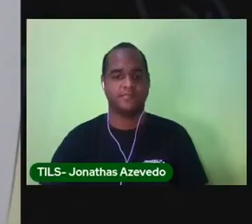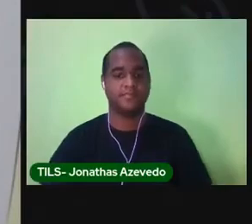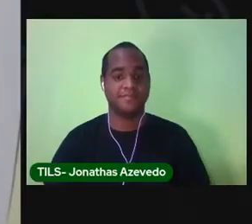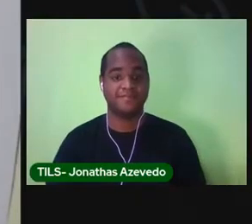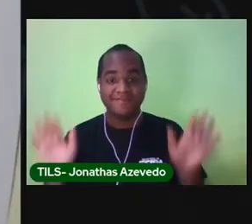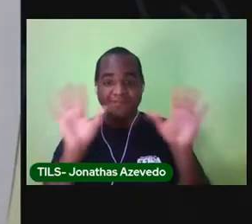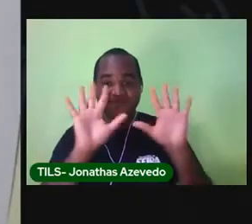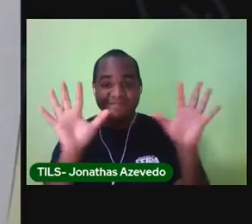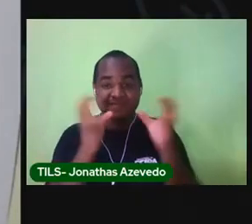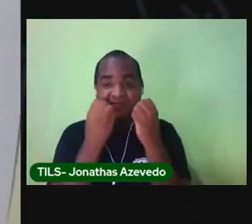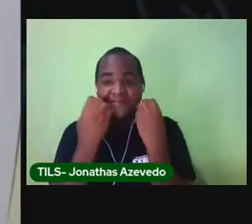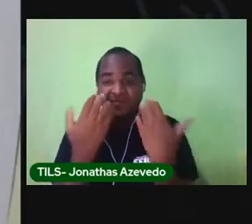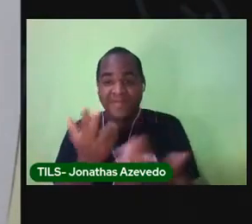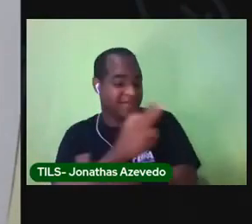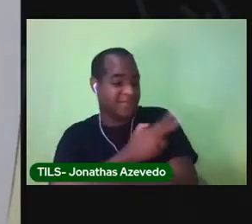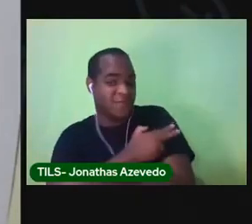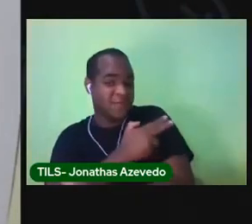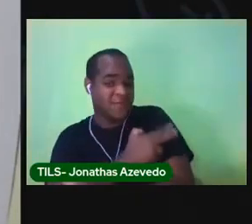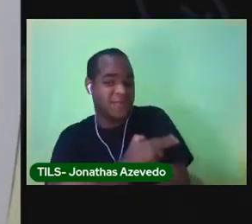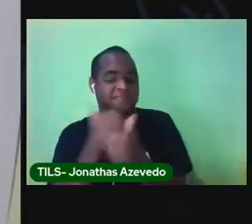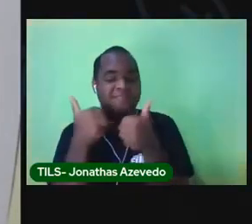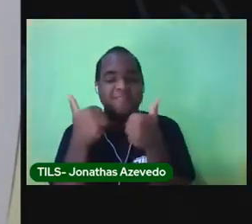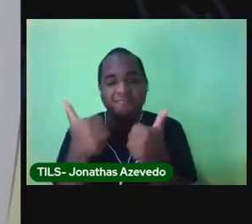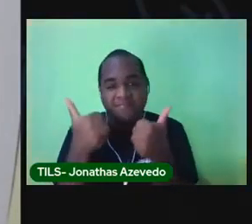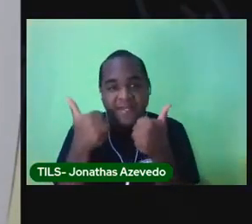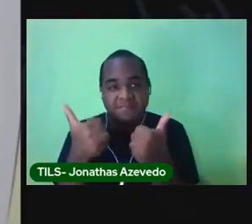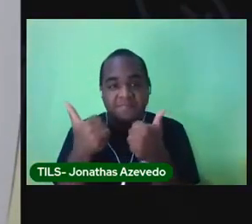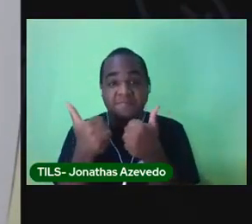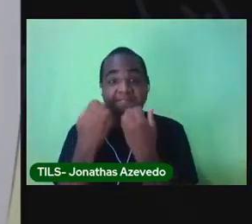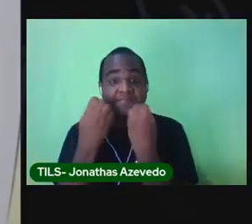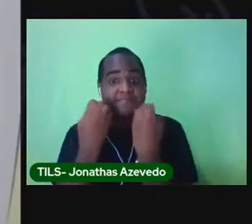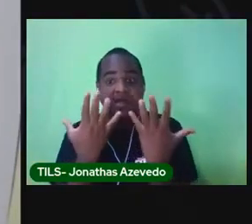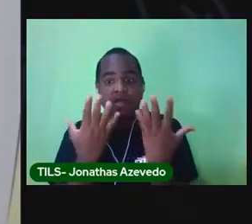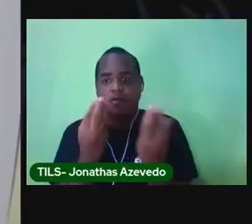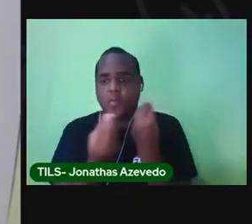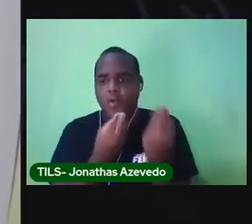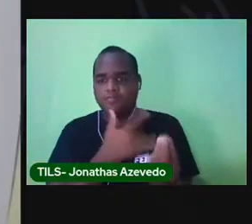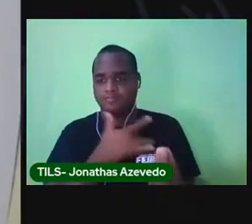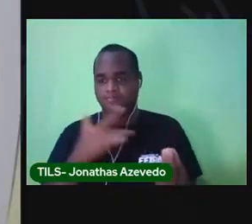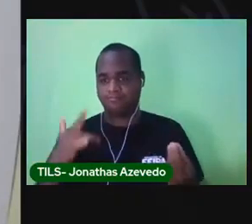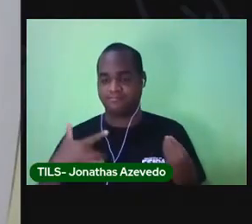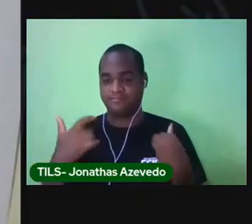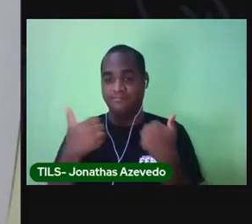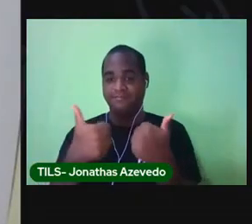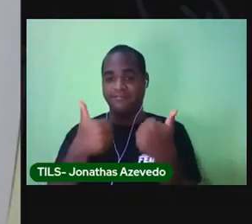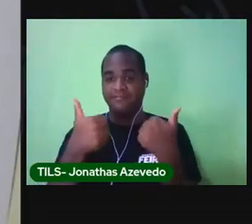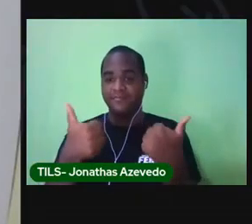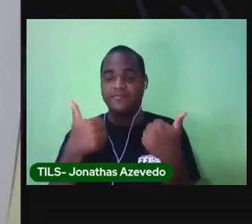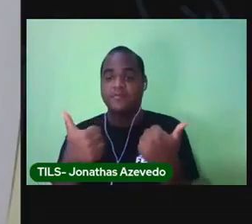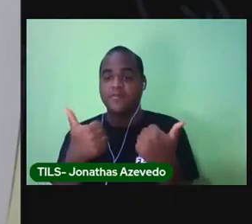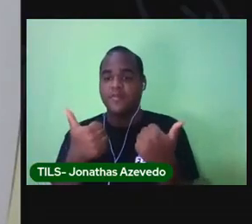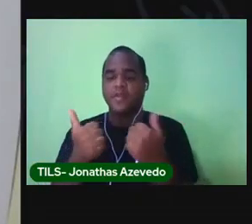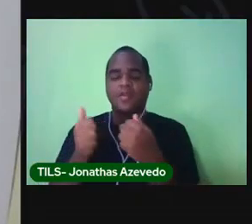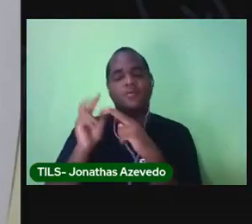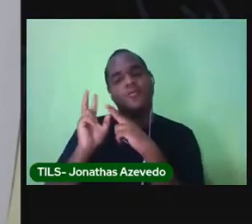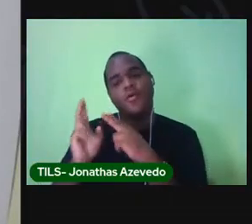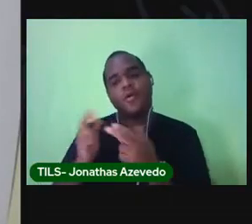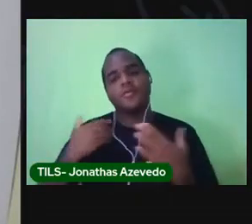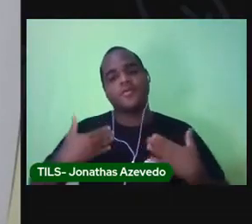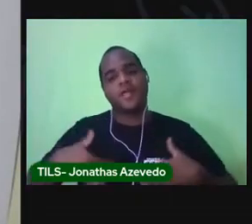Olá, segundo ano! Como vocês estão? Estão bem descansados?